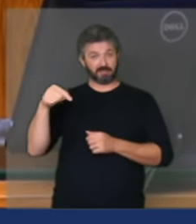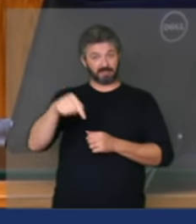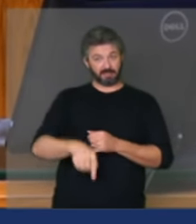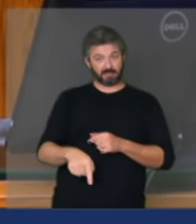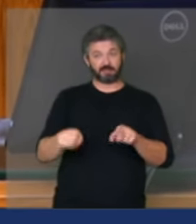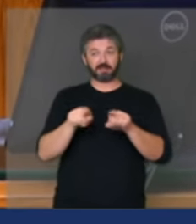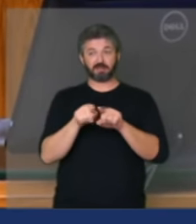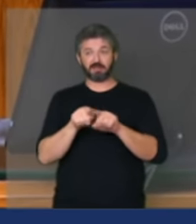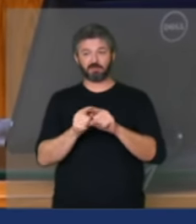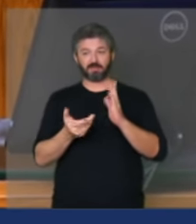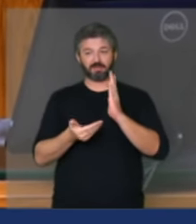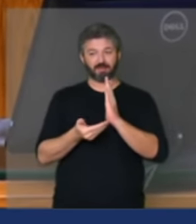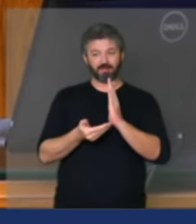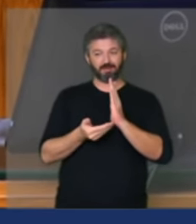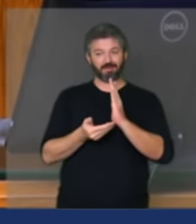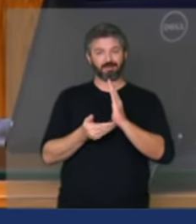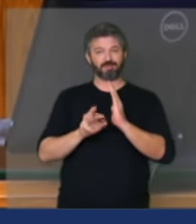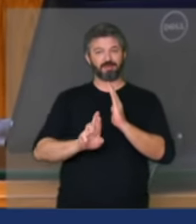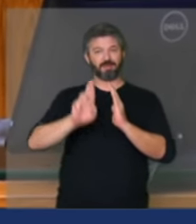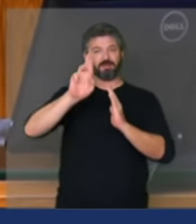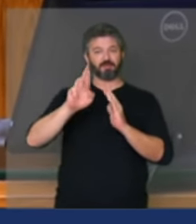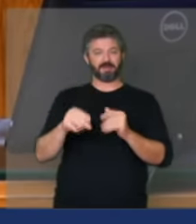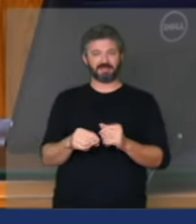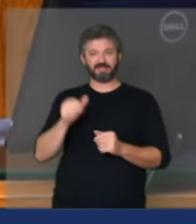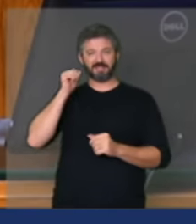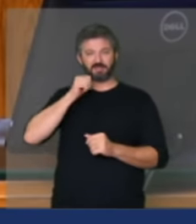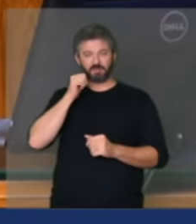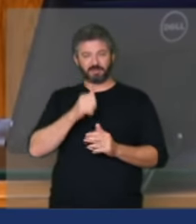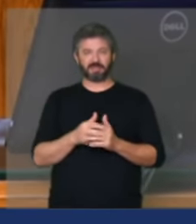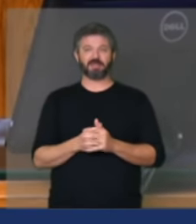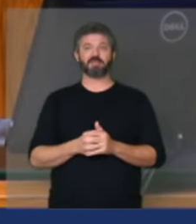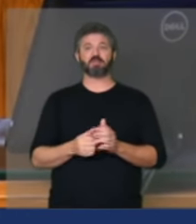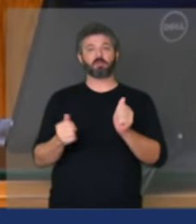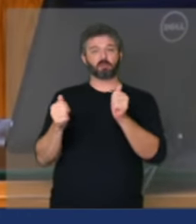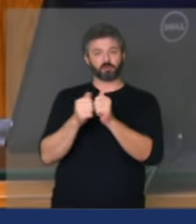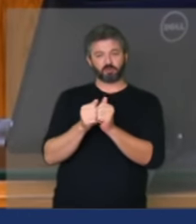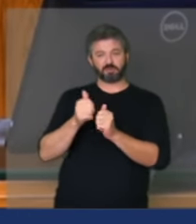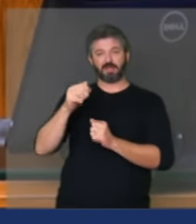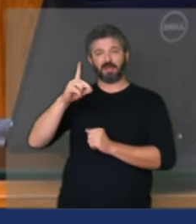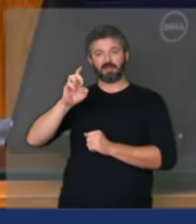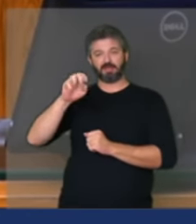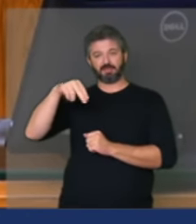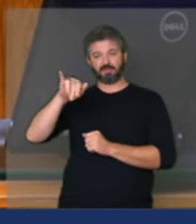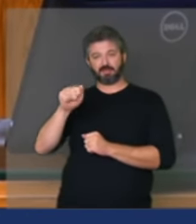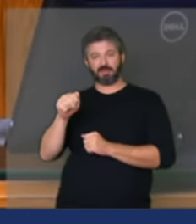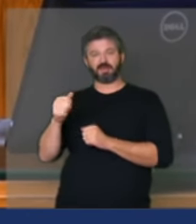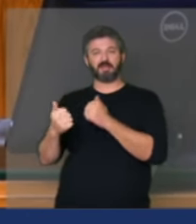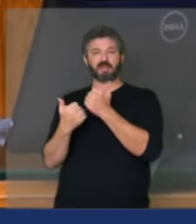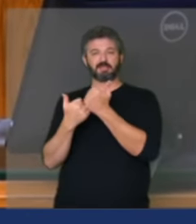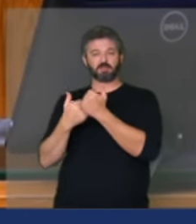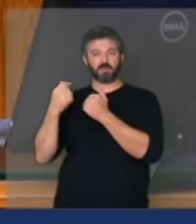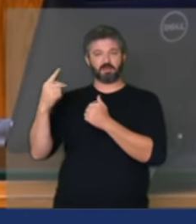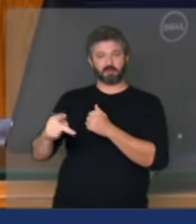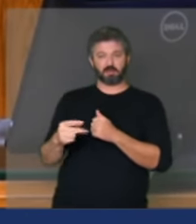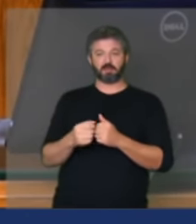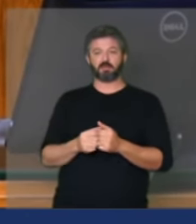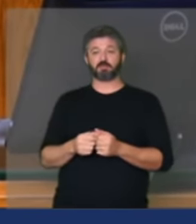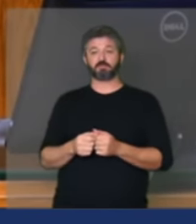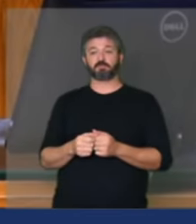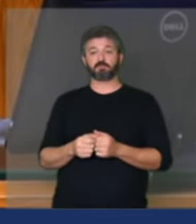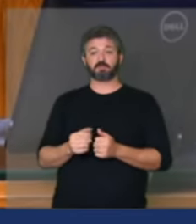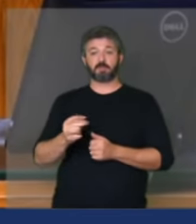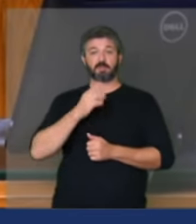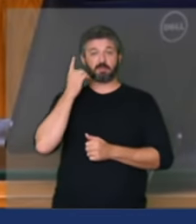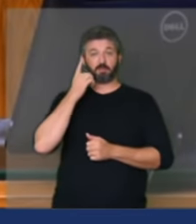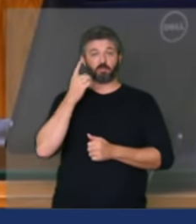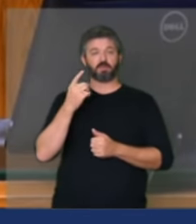nesta Câmara Federal representando as mulheres junto com a Dênia sua assessora palavras do deputado Paulo